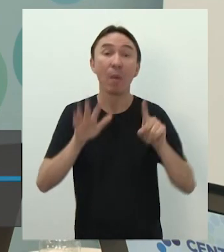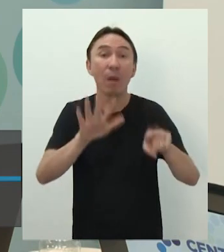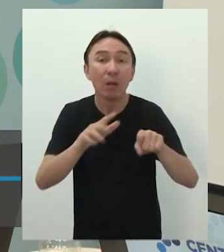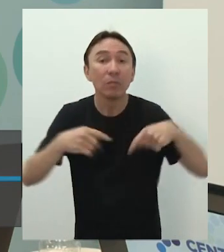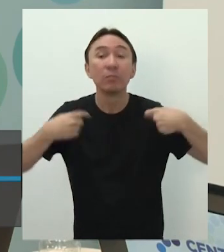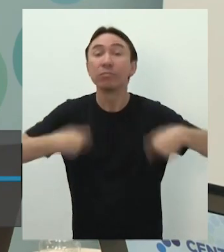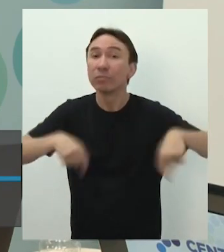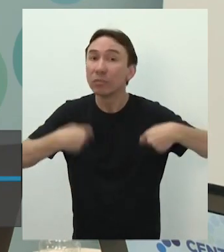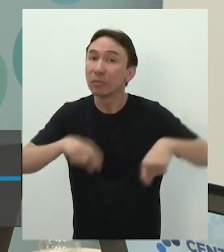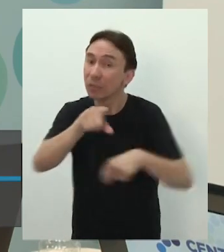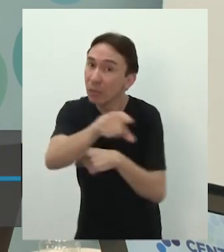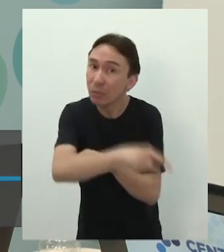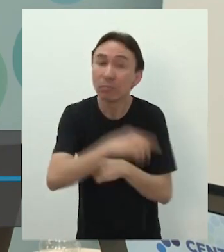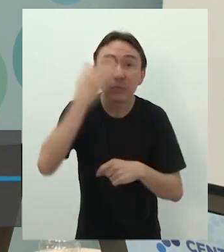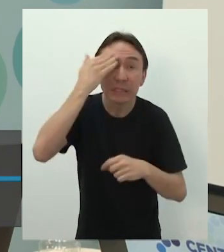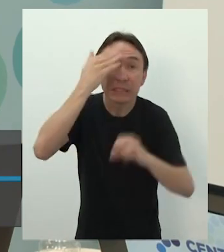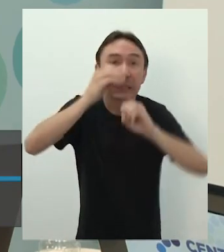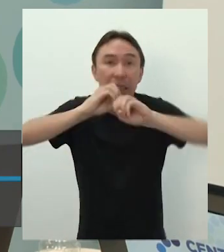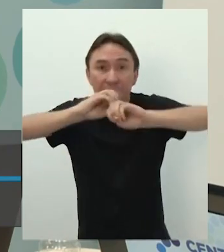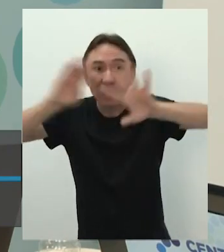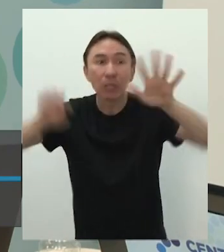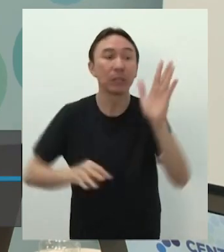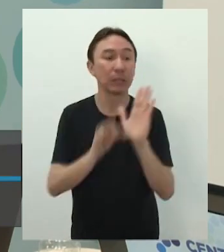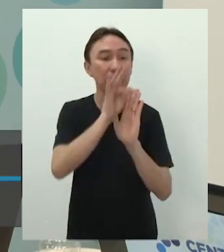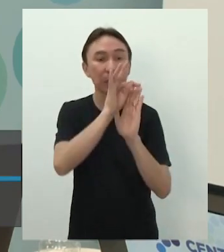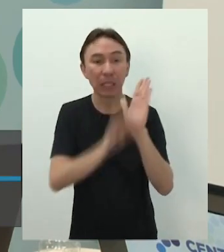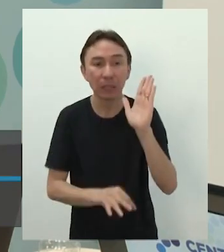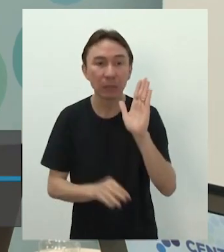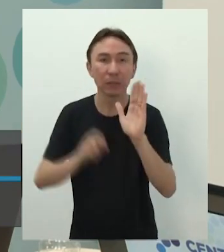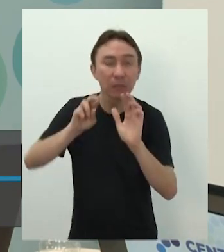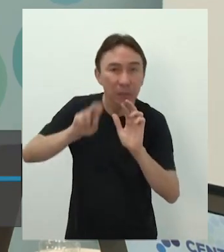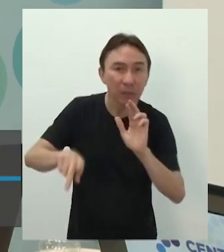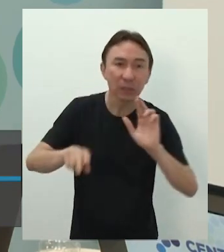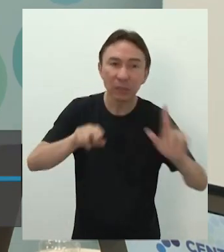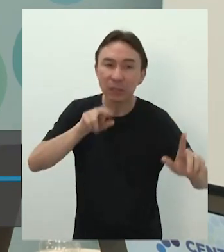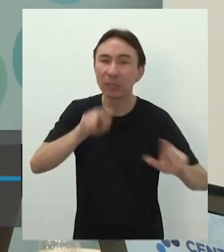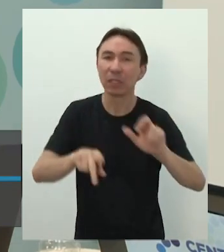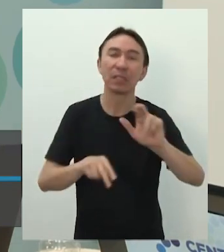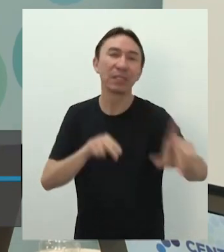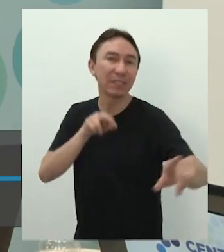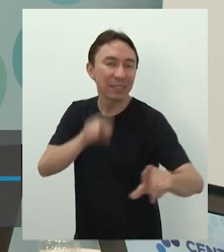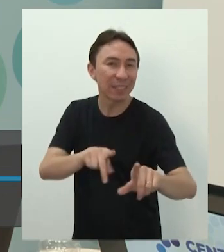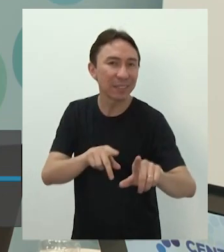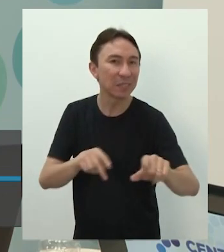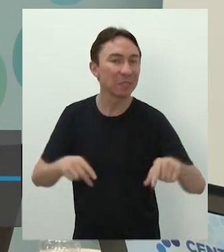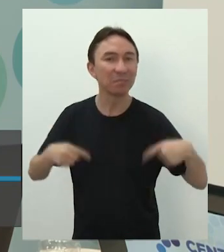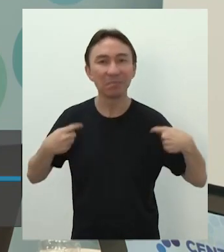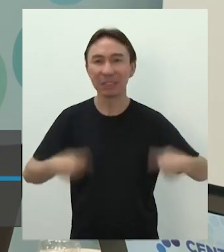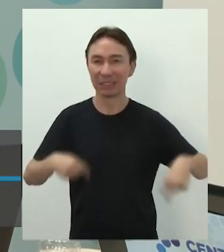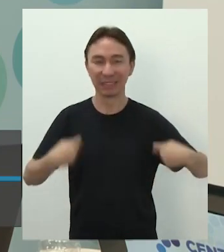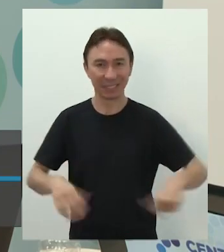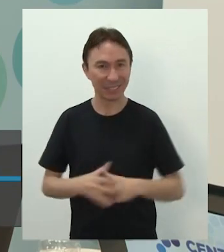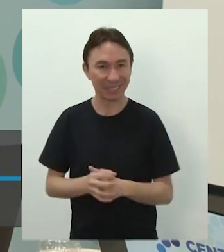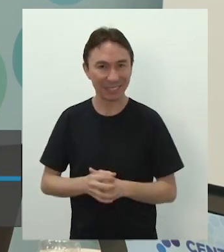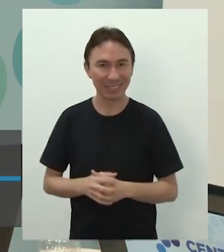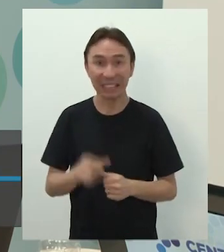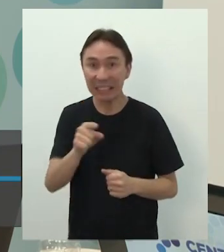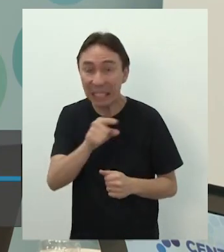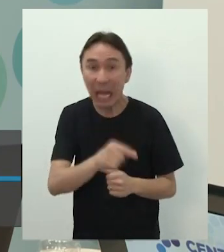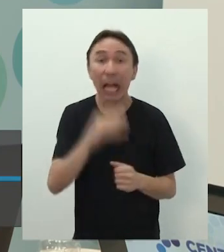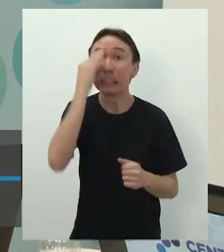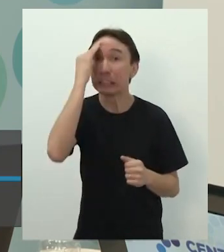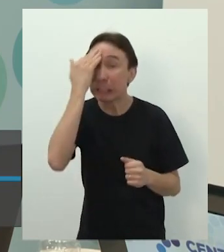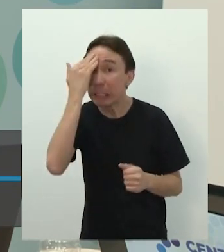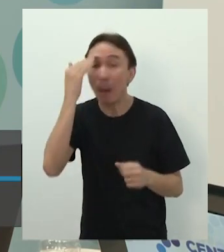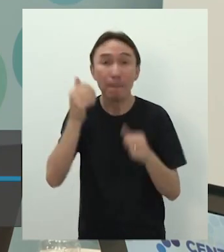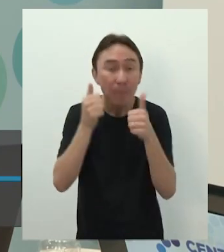Porque, a partir do momento que você entende o objetivo de cada uma das políticas textuais, você começa a entender e ler com mais qualidade.